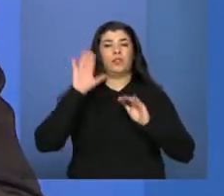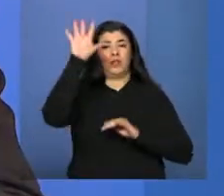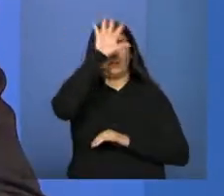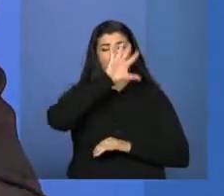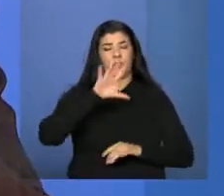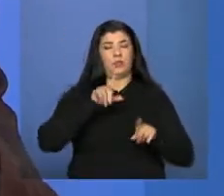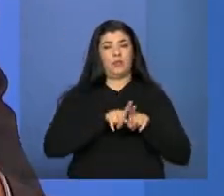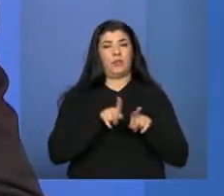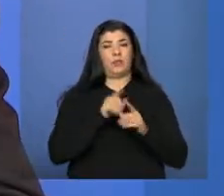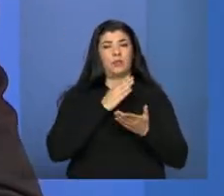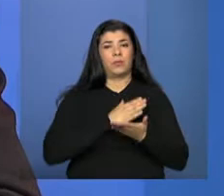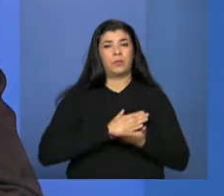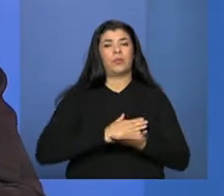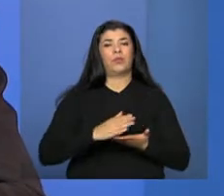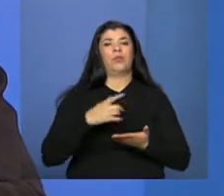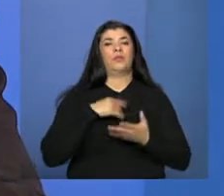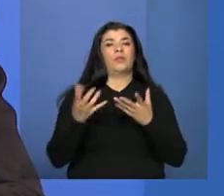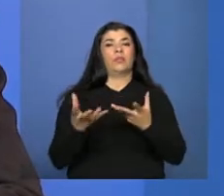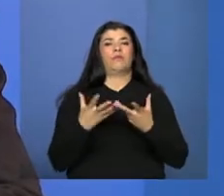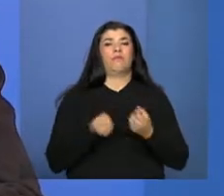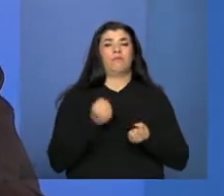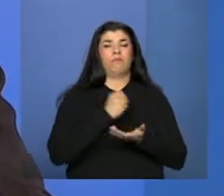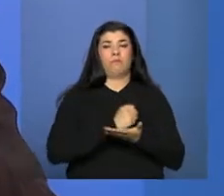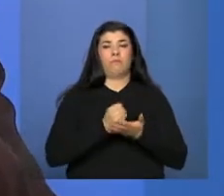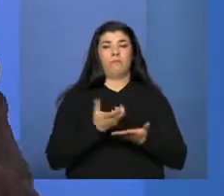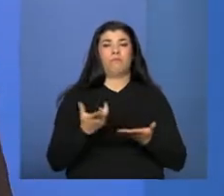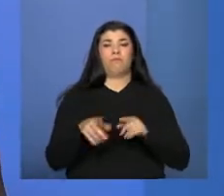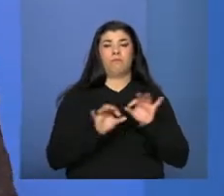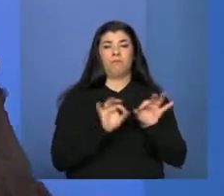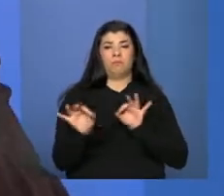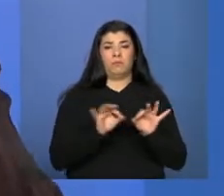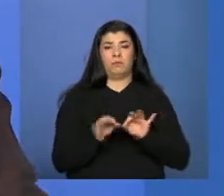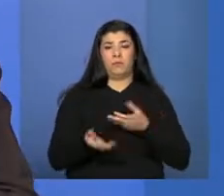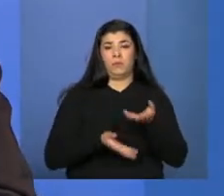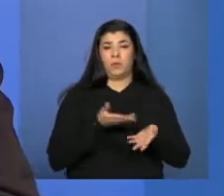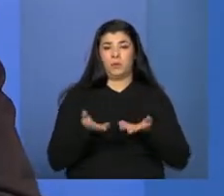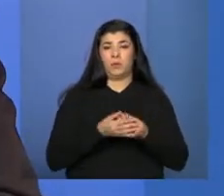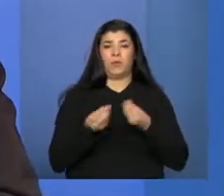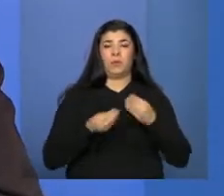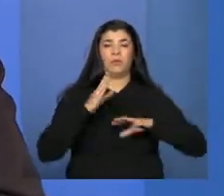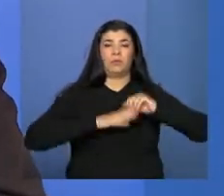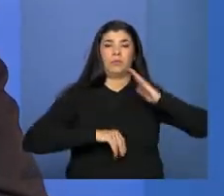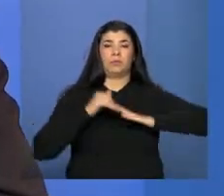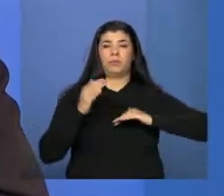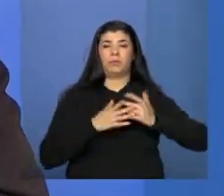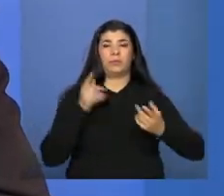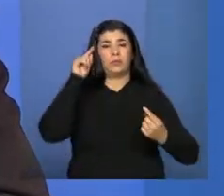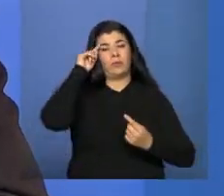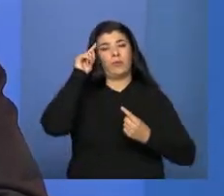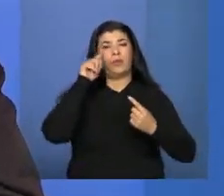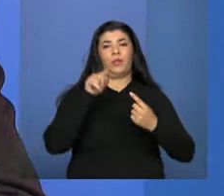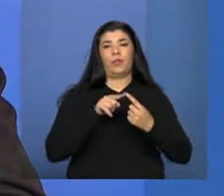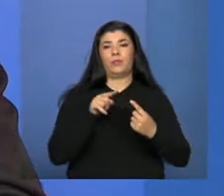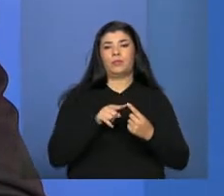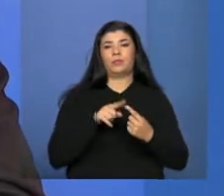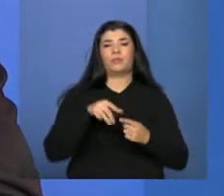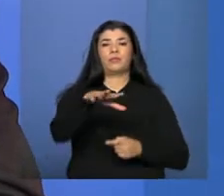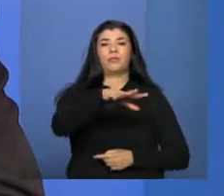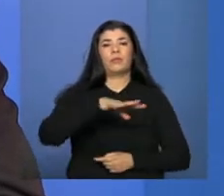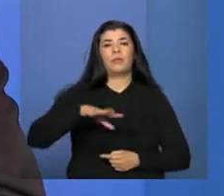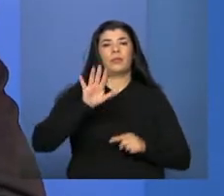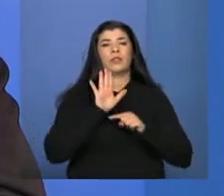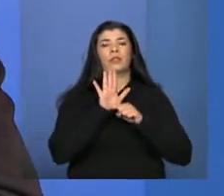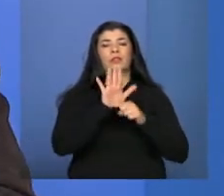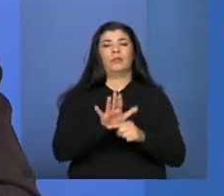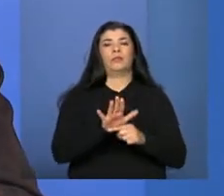processo de adesão e de reordenamento das suas ações no âmbito da assistência social